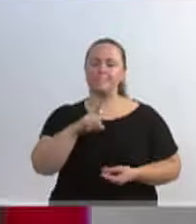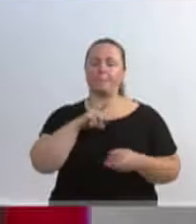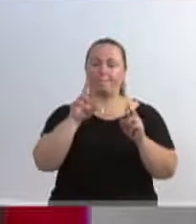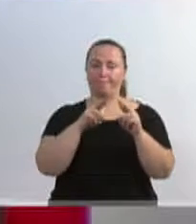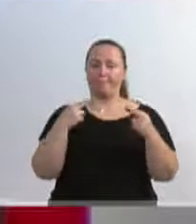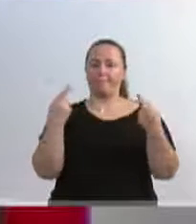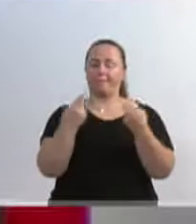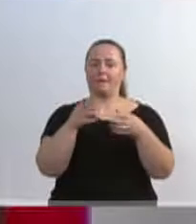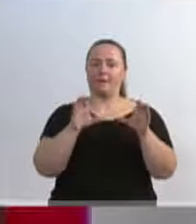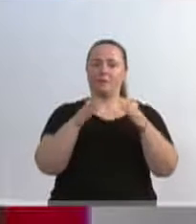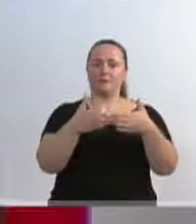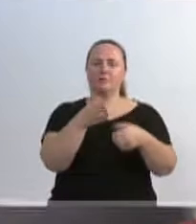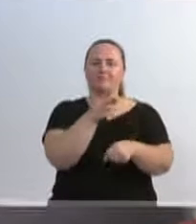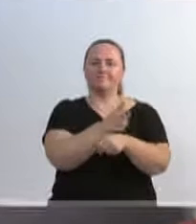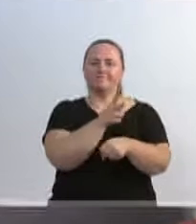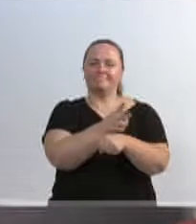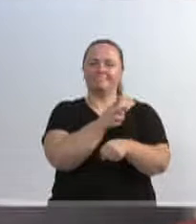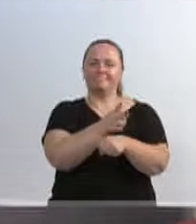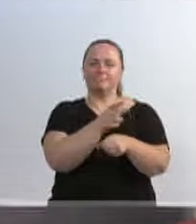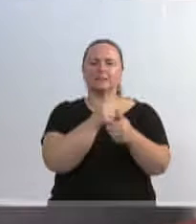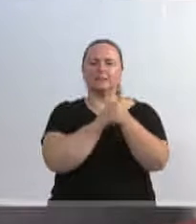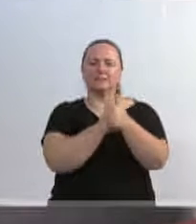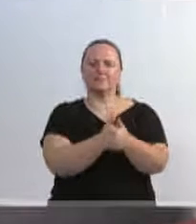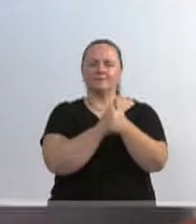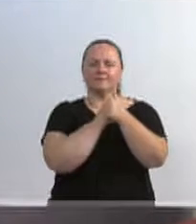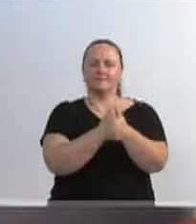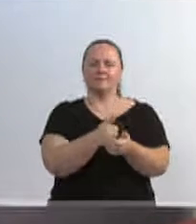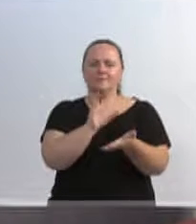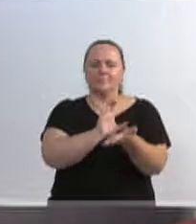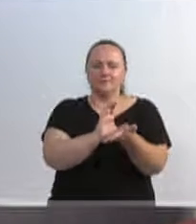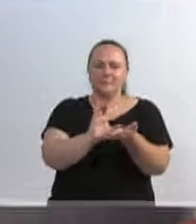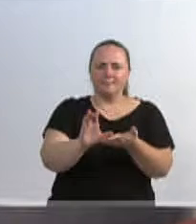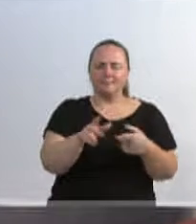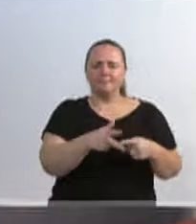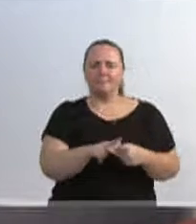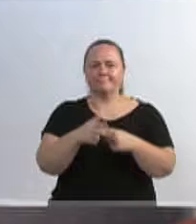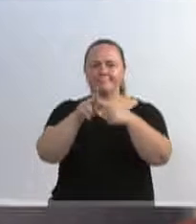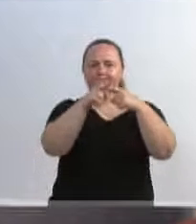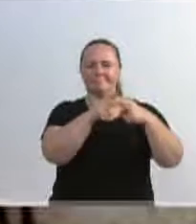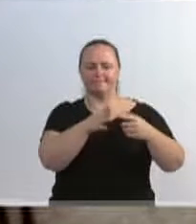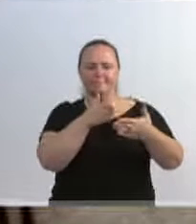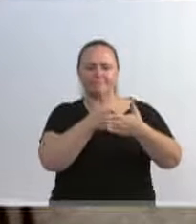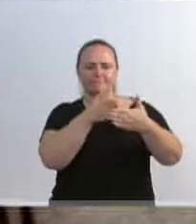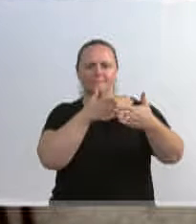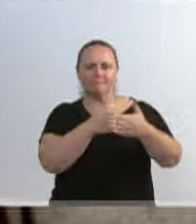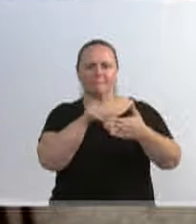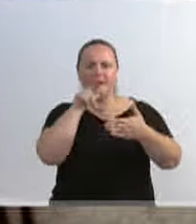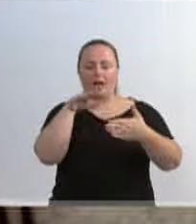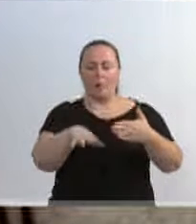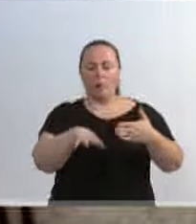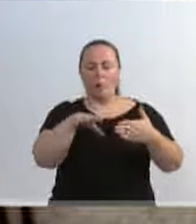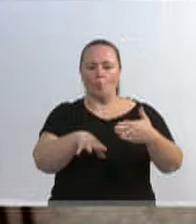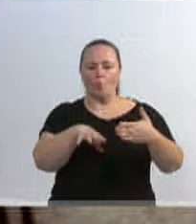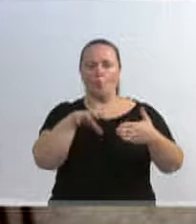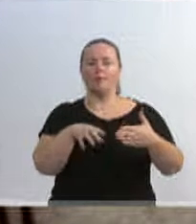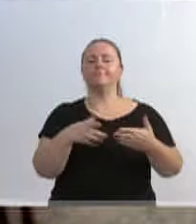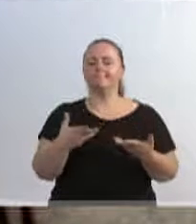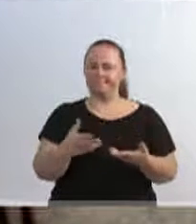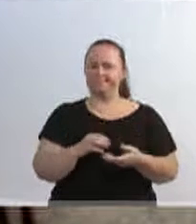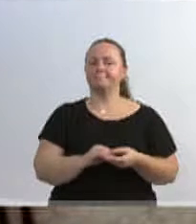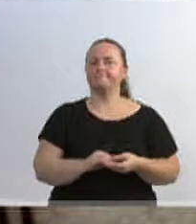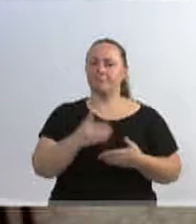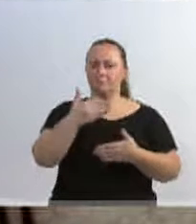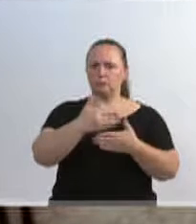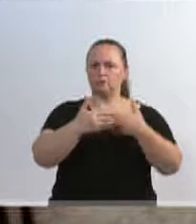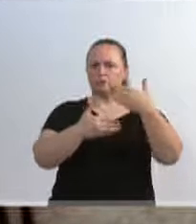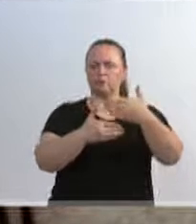Comissão Temporária Especial para acompanhar o cronograma de manutenção de comportas, diques de contenção e estação de